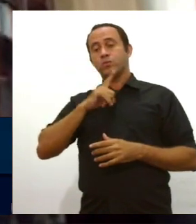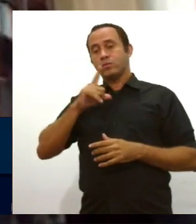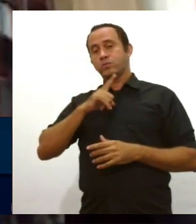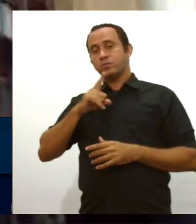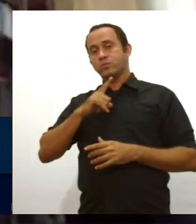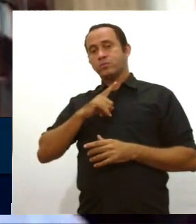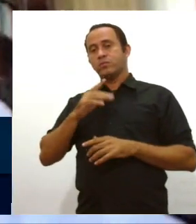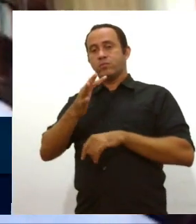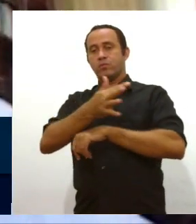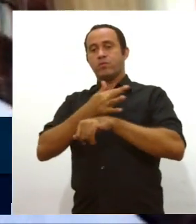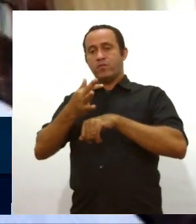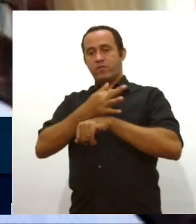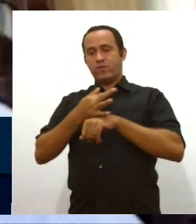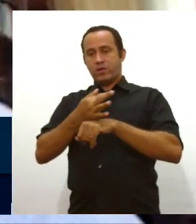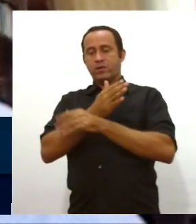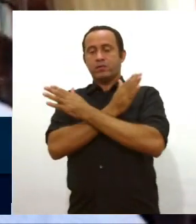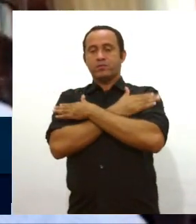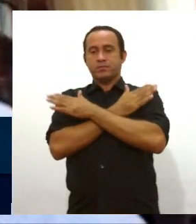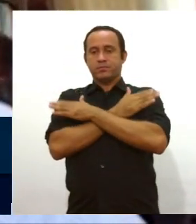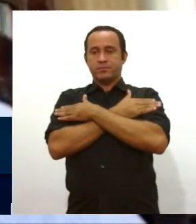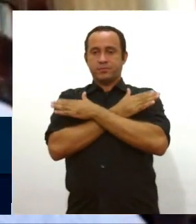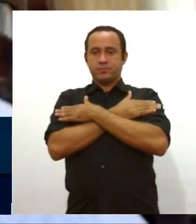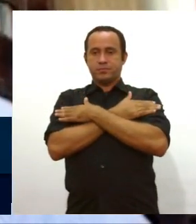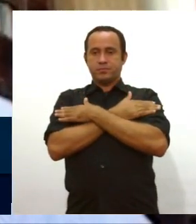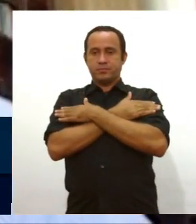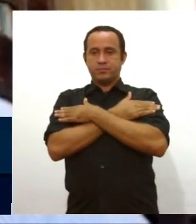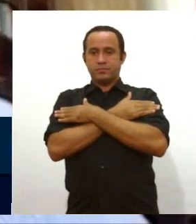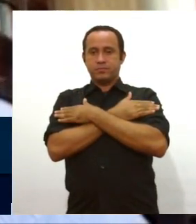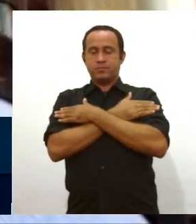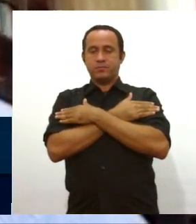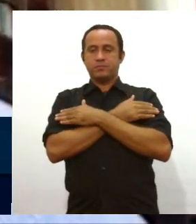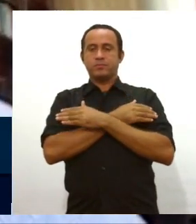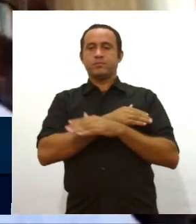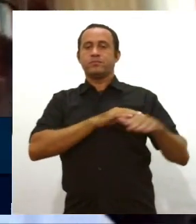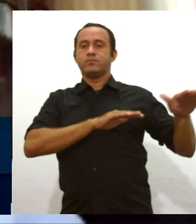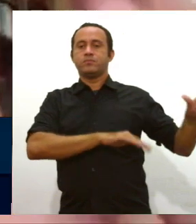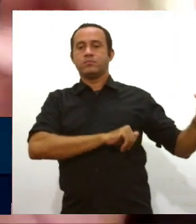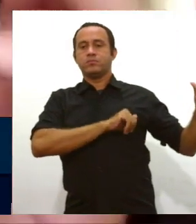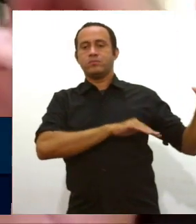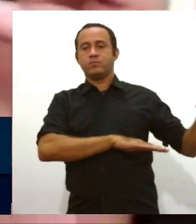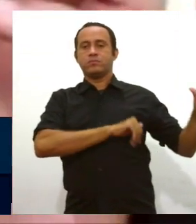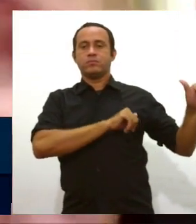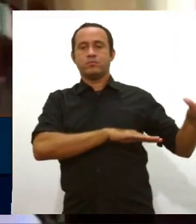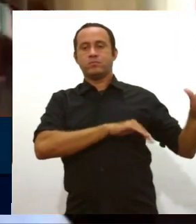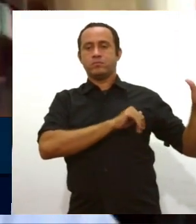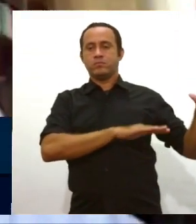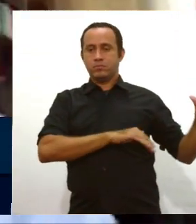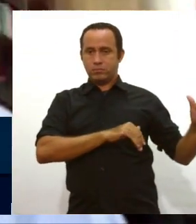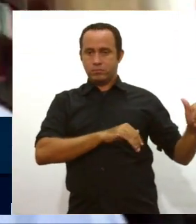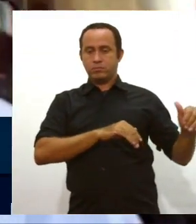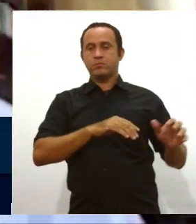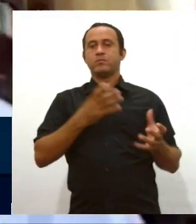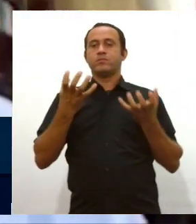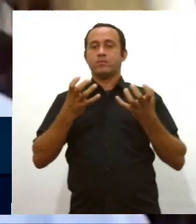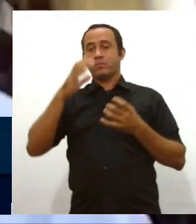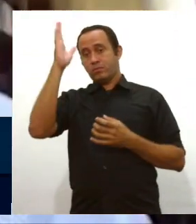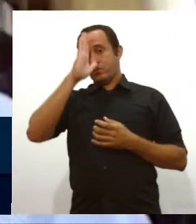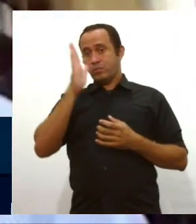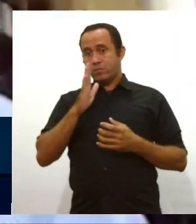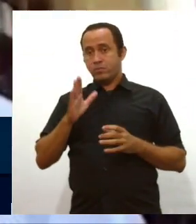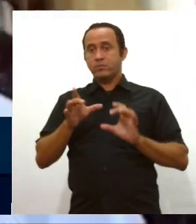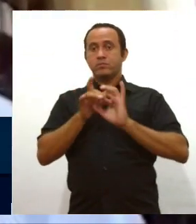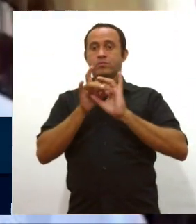um feriado, o feriado da independência, essa independência que nós tanto queremos que o Brasil atinja,